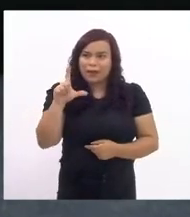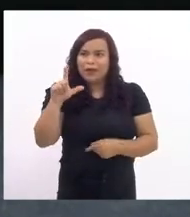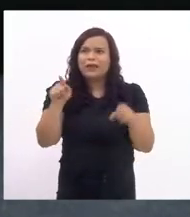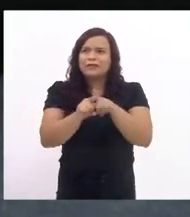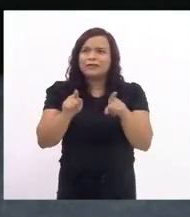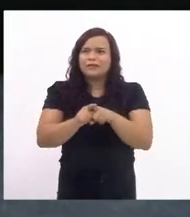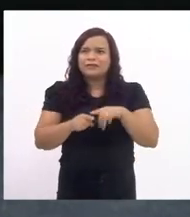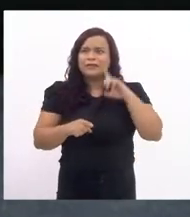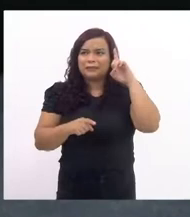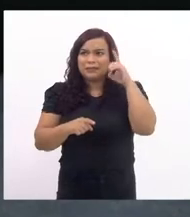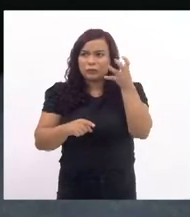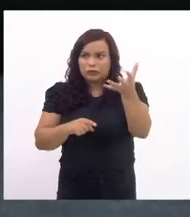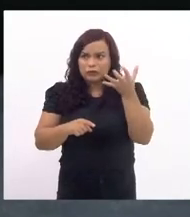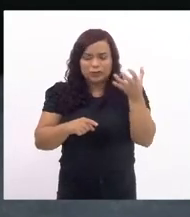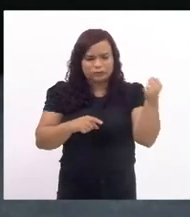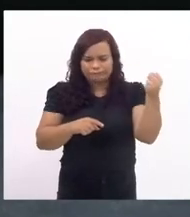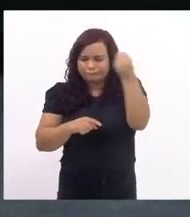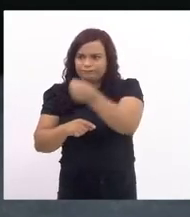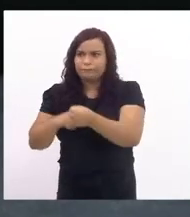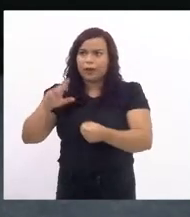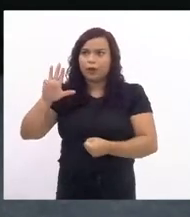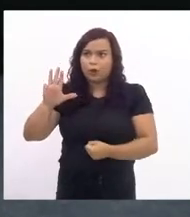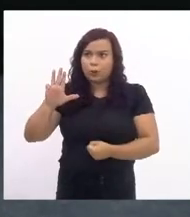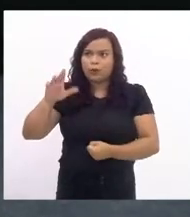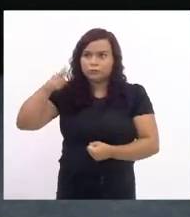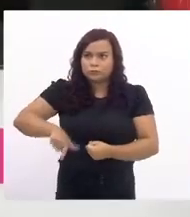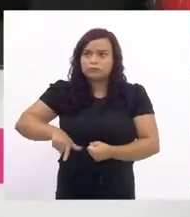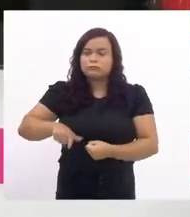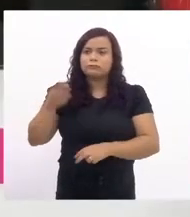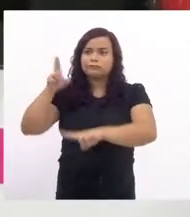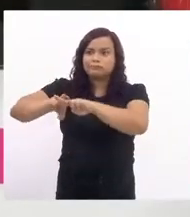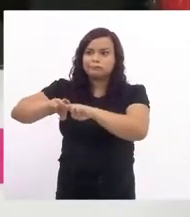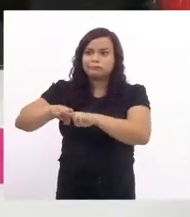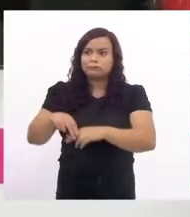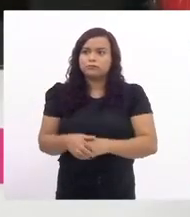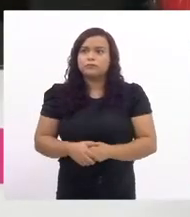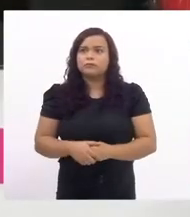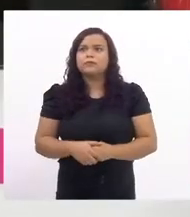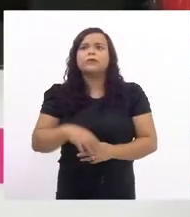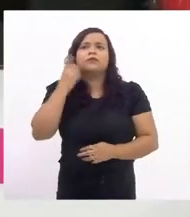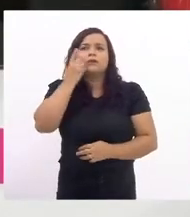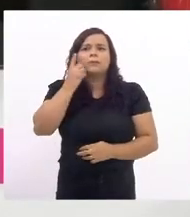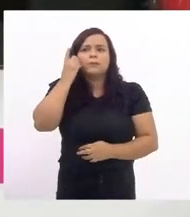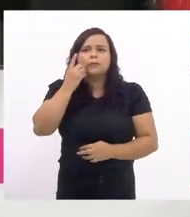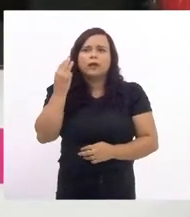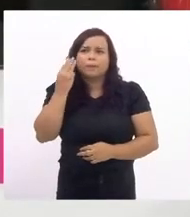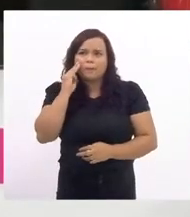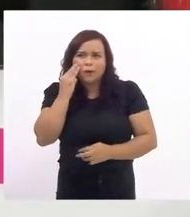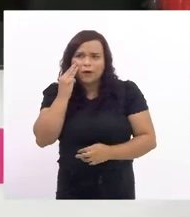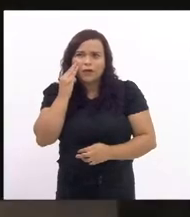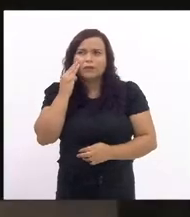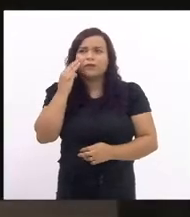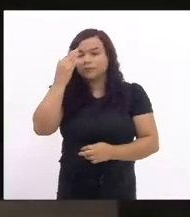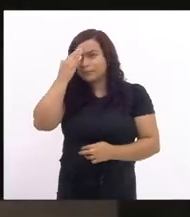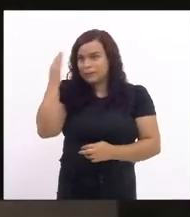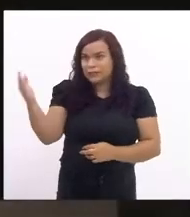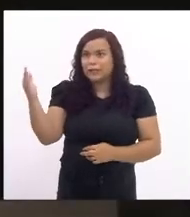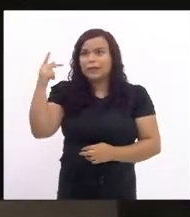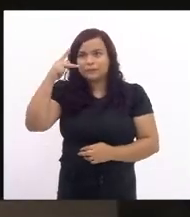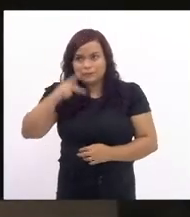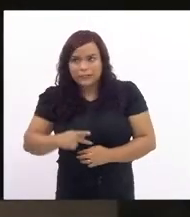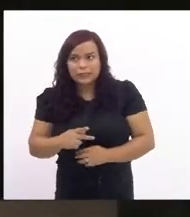para a cadeia que é o lugar dele obrigado presidente deputada Mônica Francisco obrigada presidenta